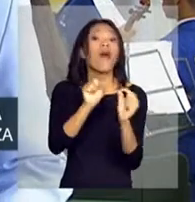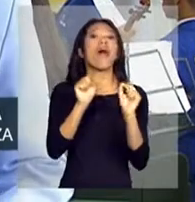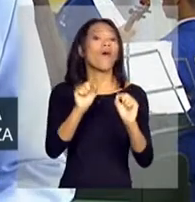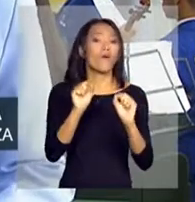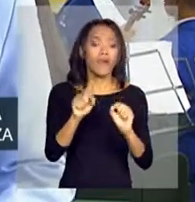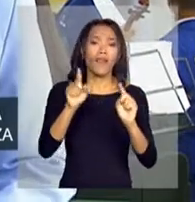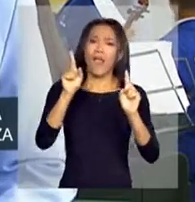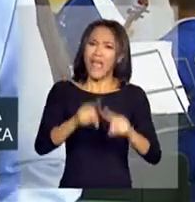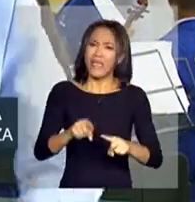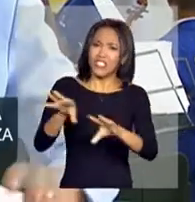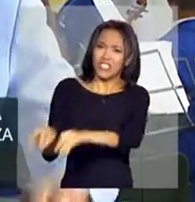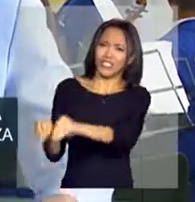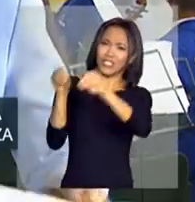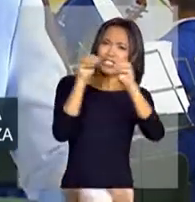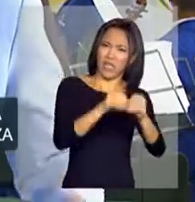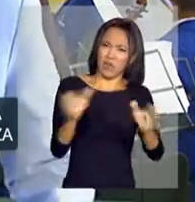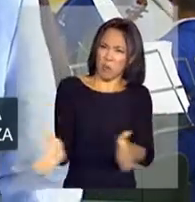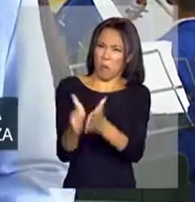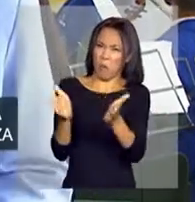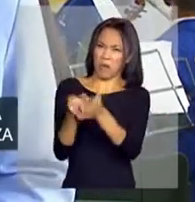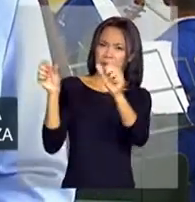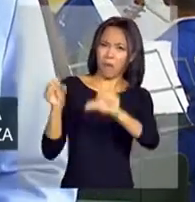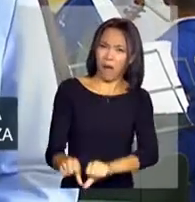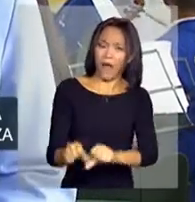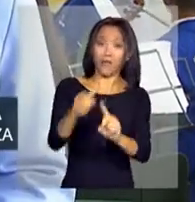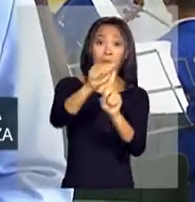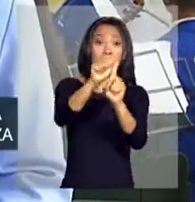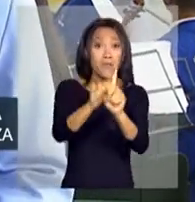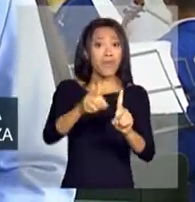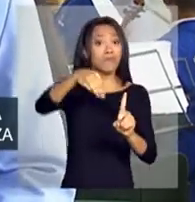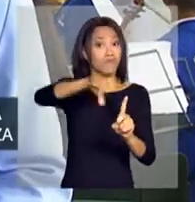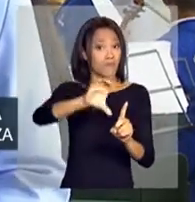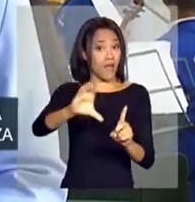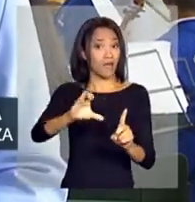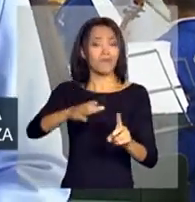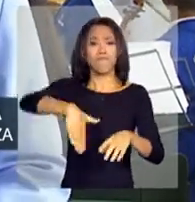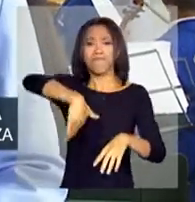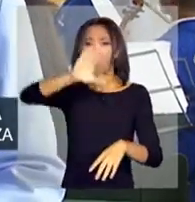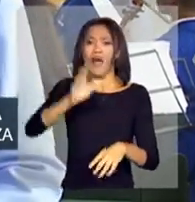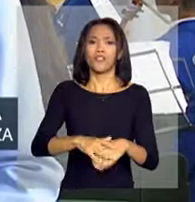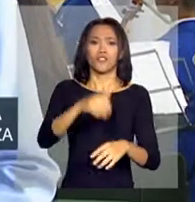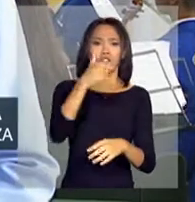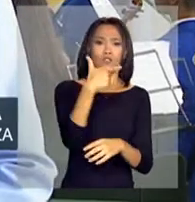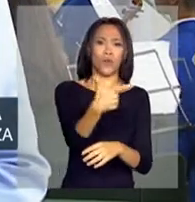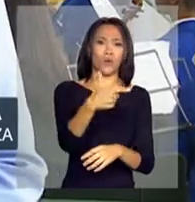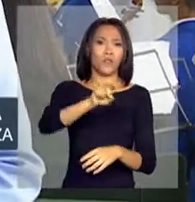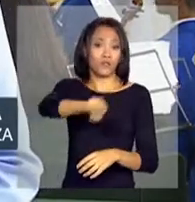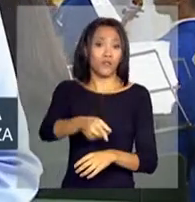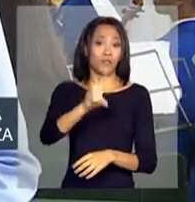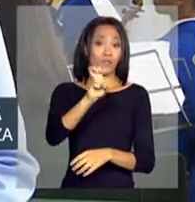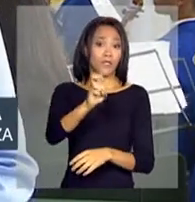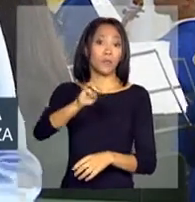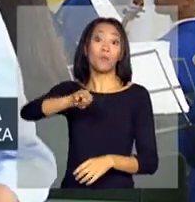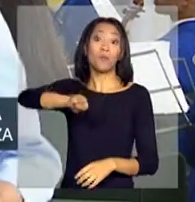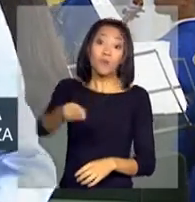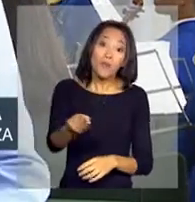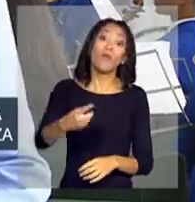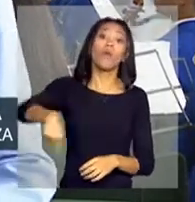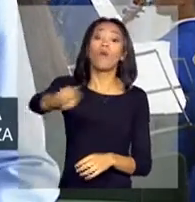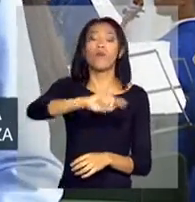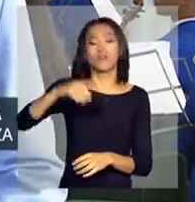tirar da extrema pobreza, já a partir do mês de março, mais de 2 milhões e meio de pessoas.